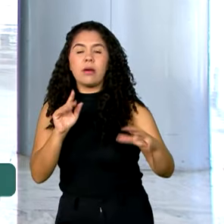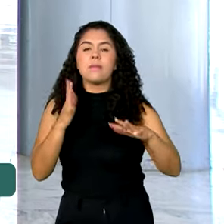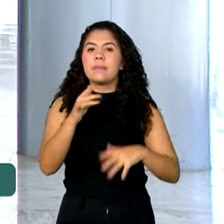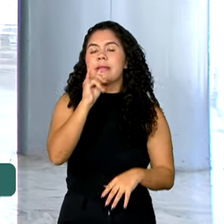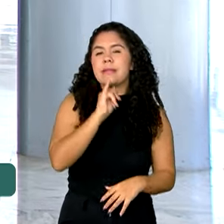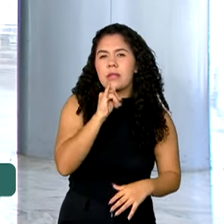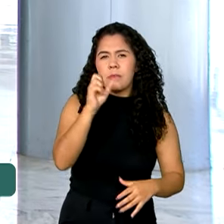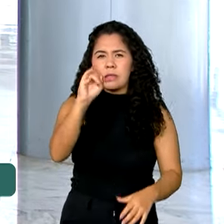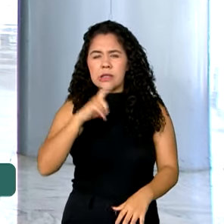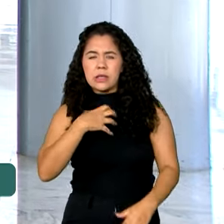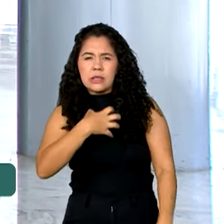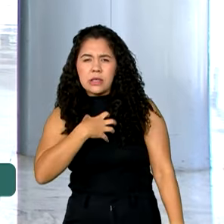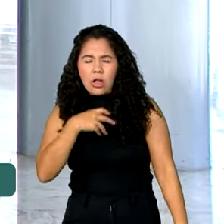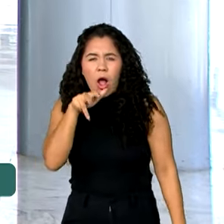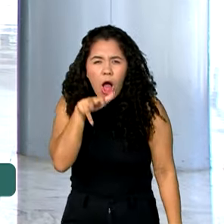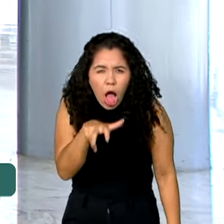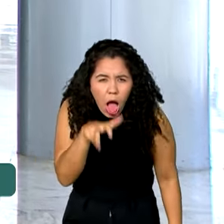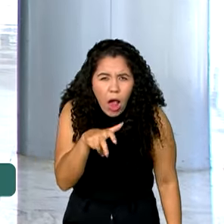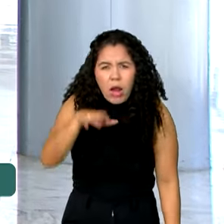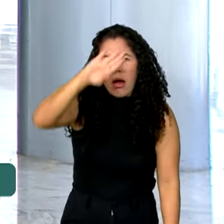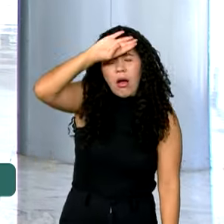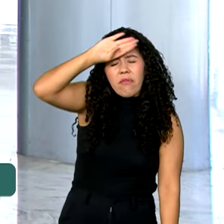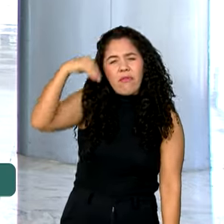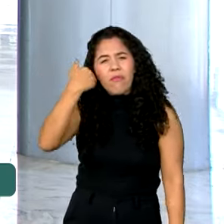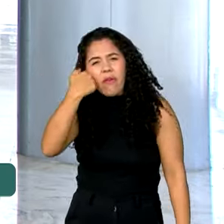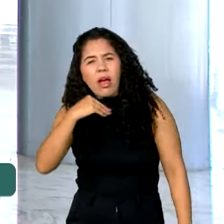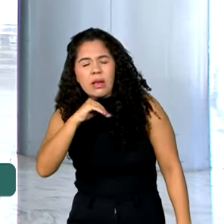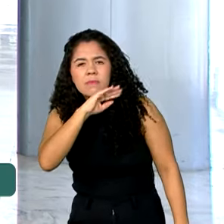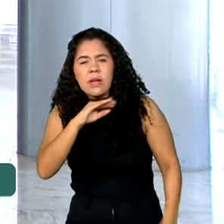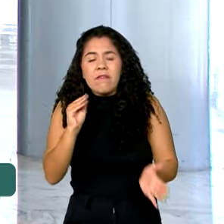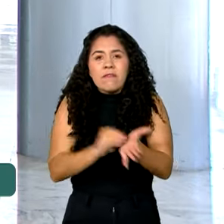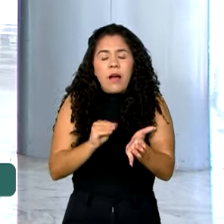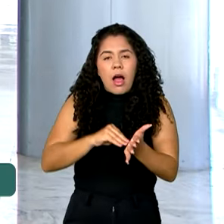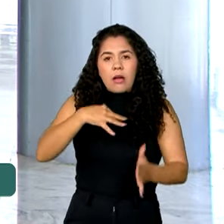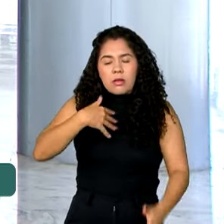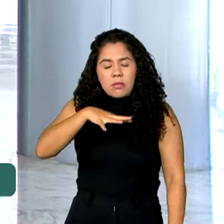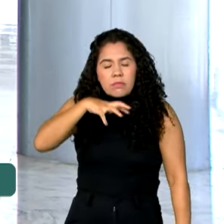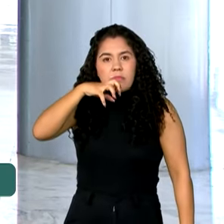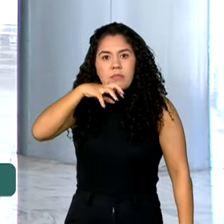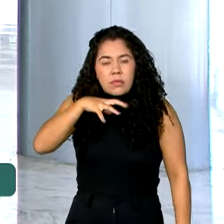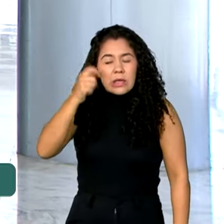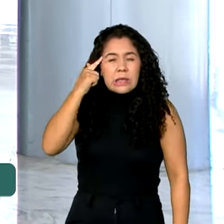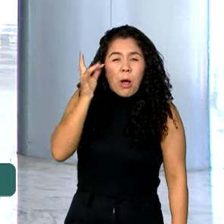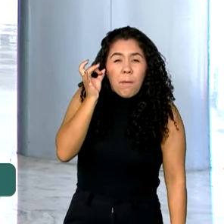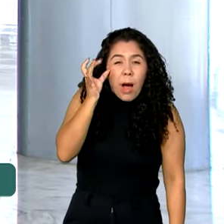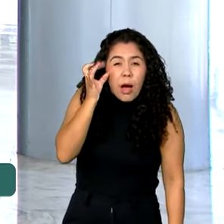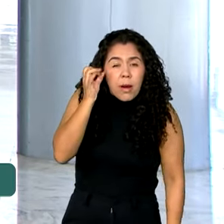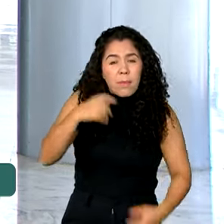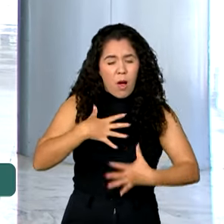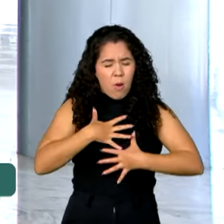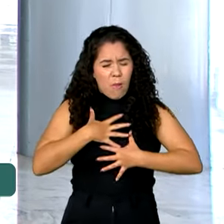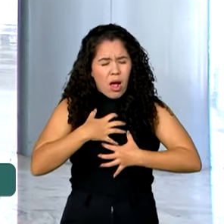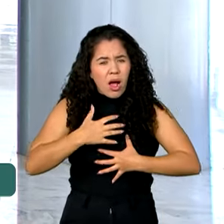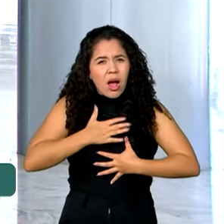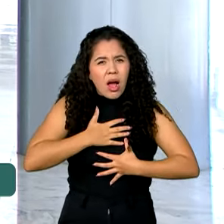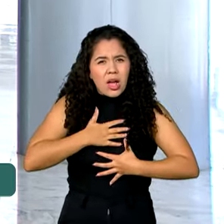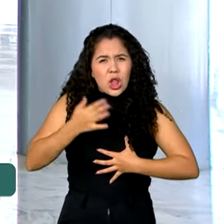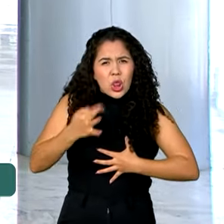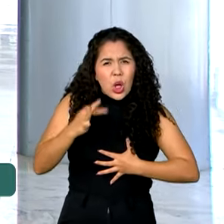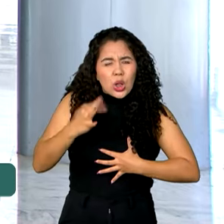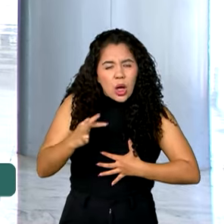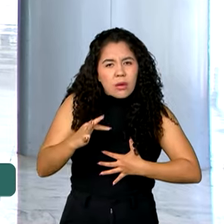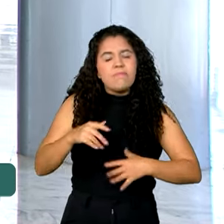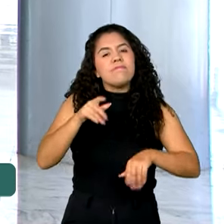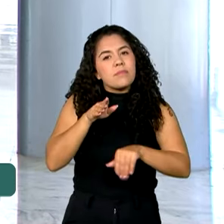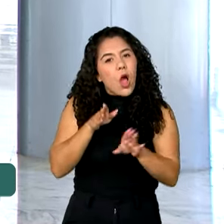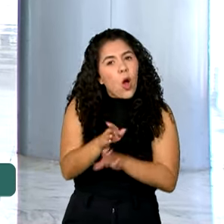náuseas, vômitos, febres, falta de ar ou dores intensas de cabeça no peito ou abdômen, a recomendação,